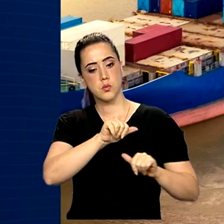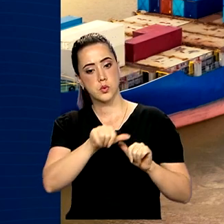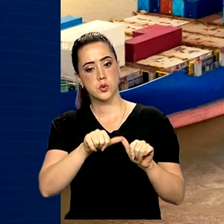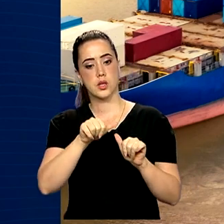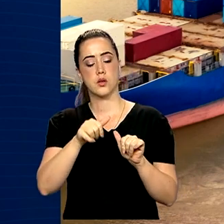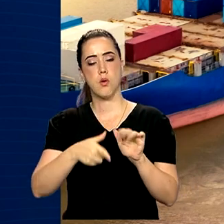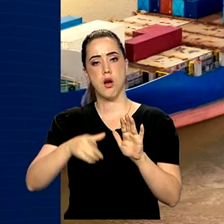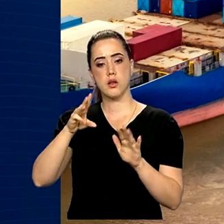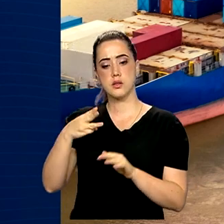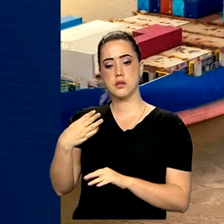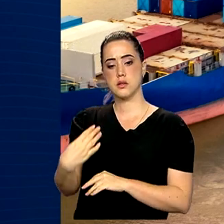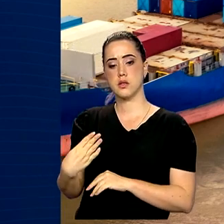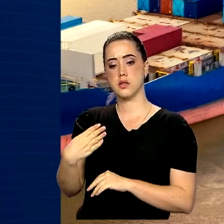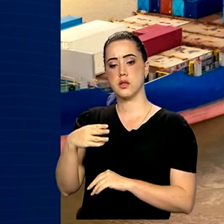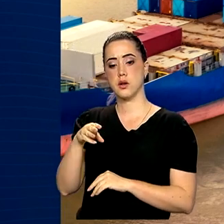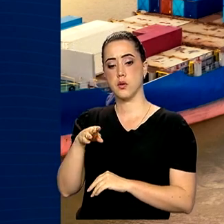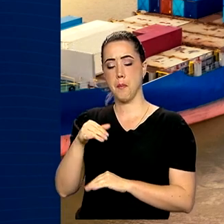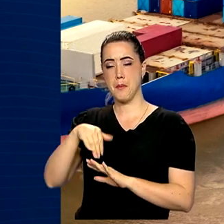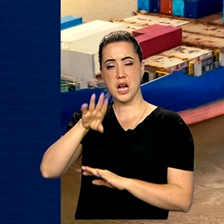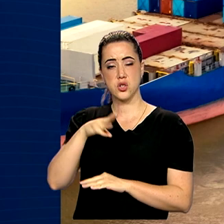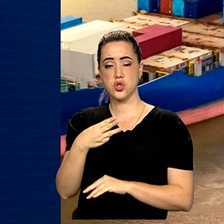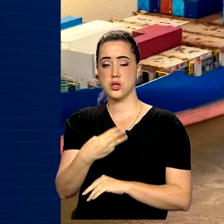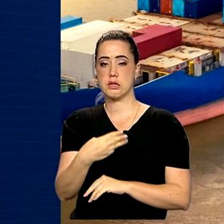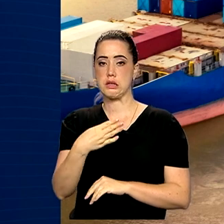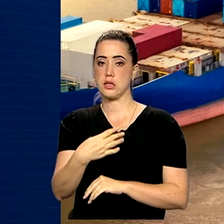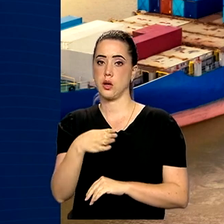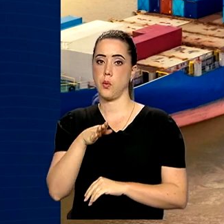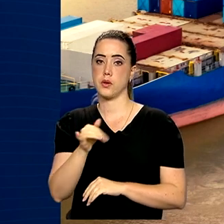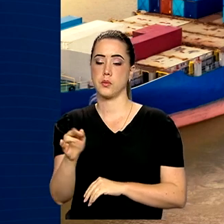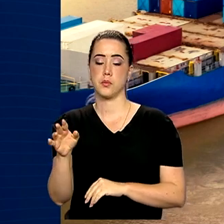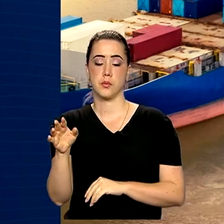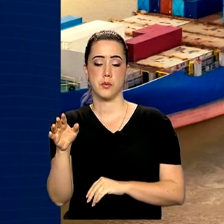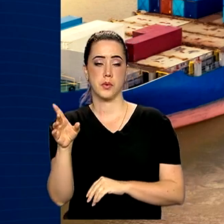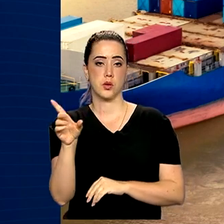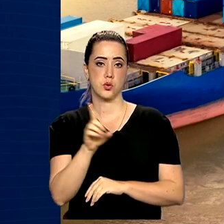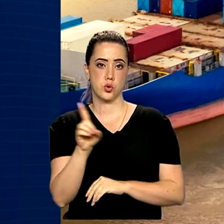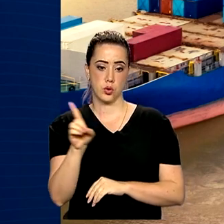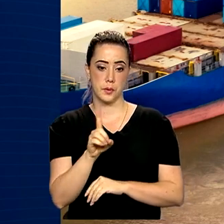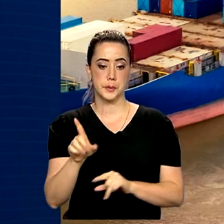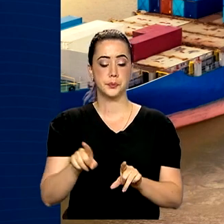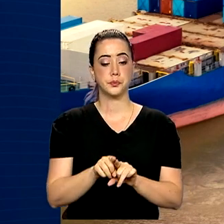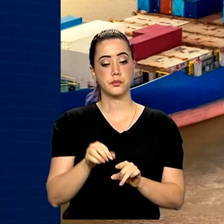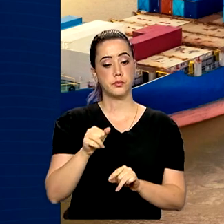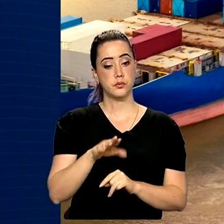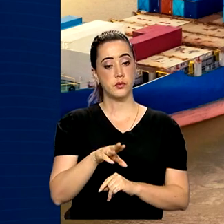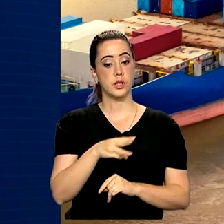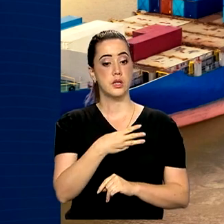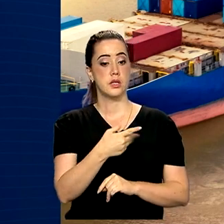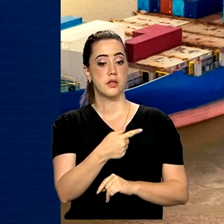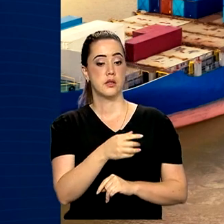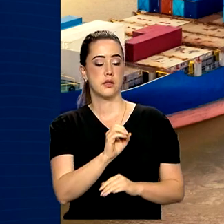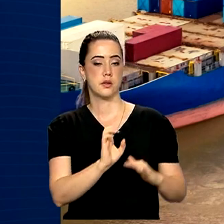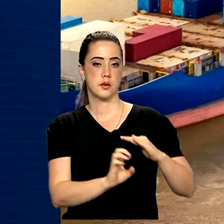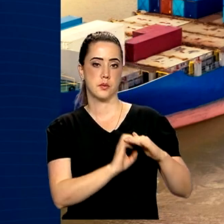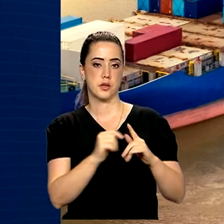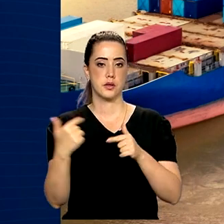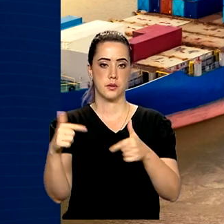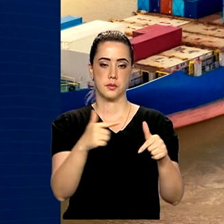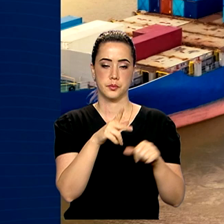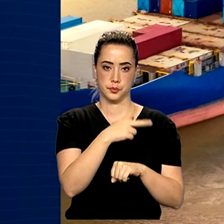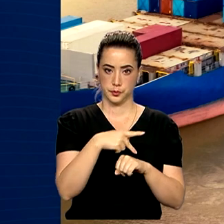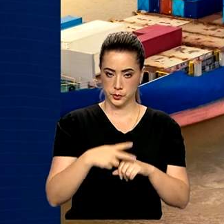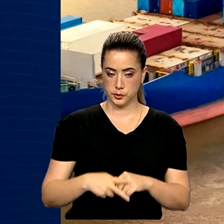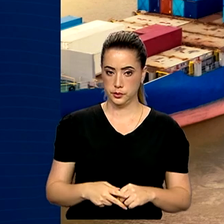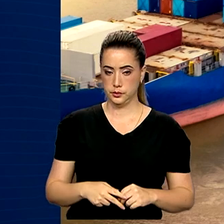34 bilhões de dólares. Em 2020, mais de 370 empresas do bloco operavam no país.